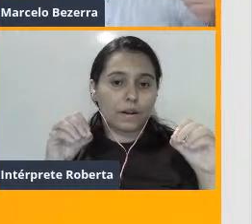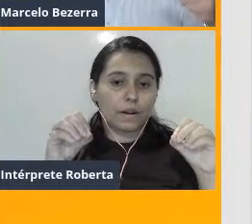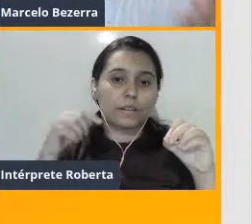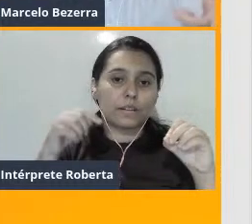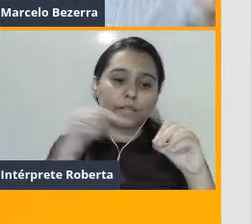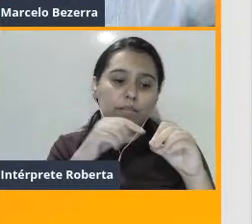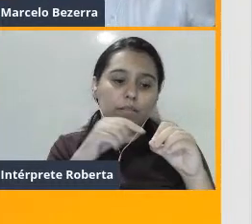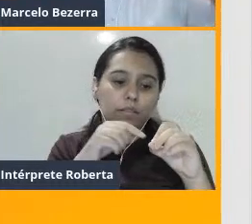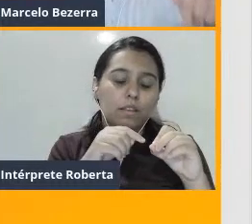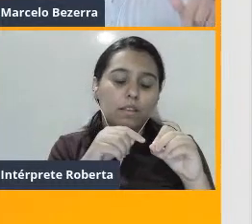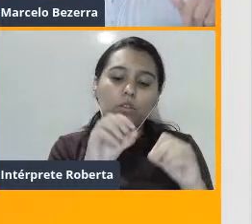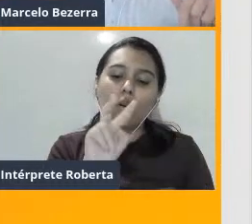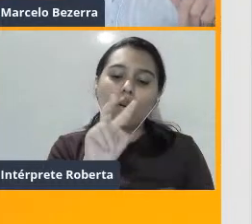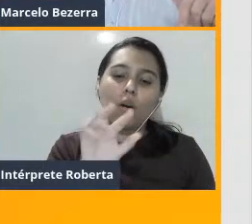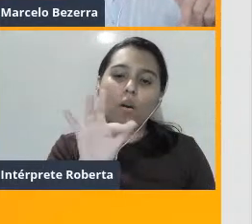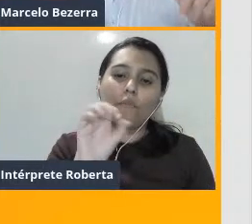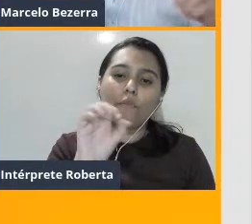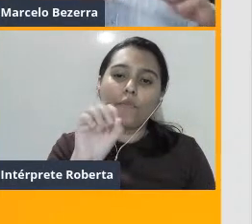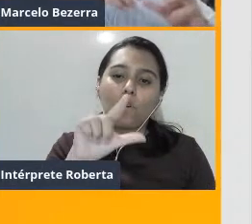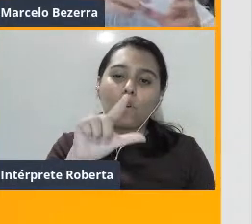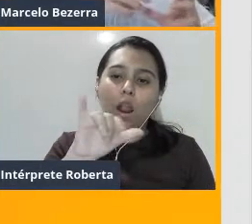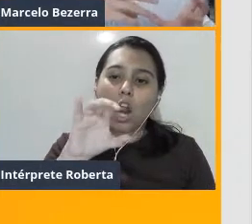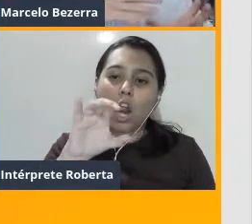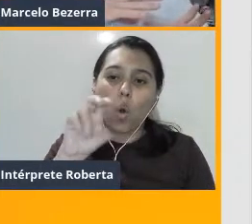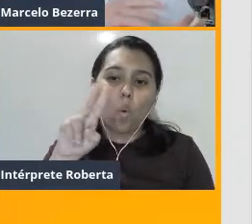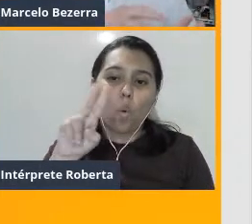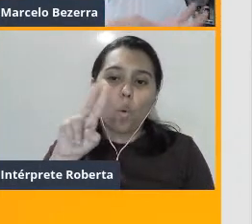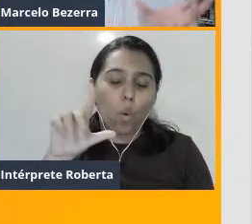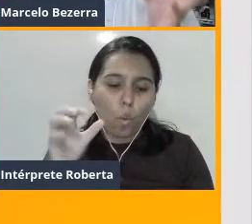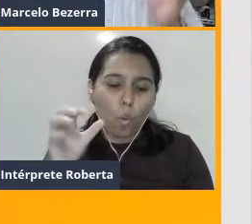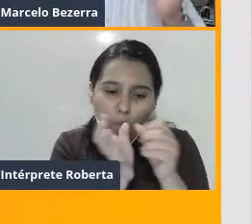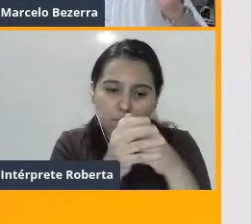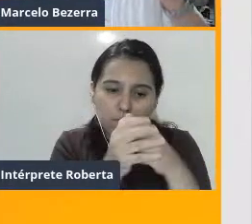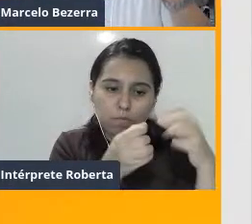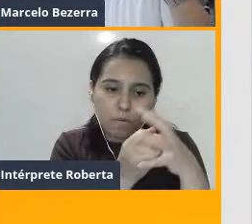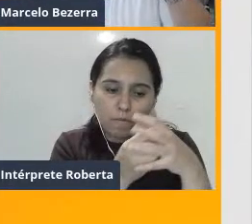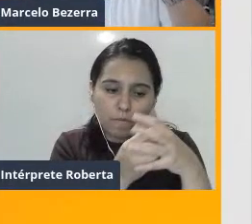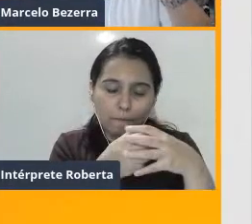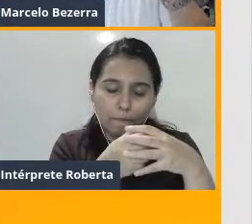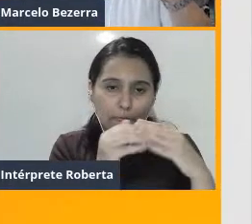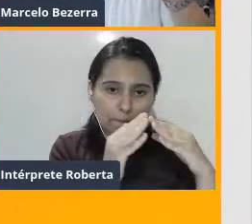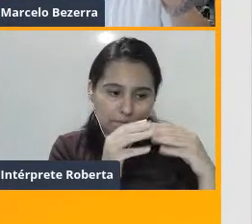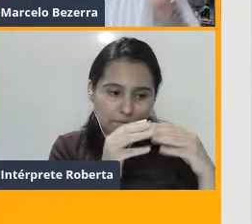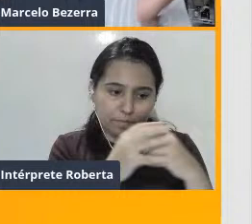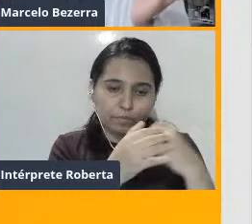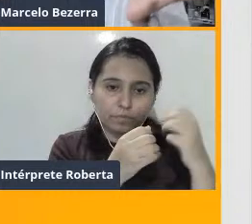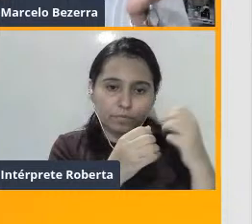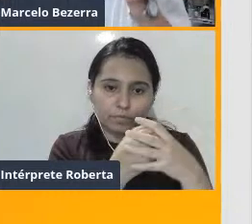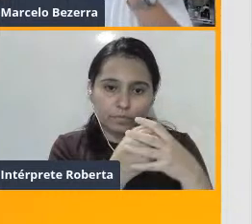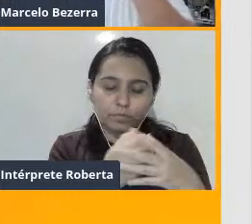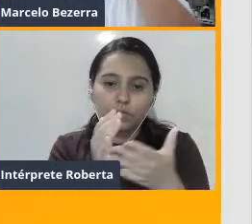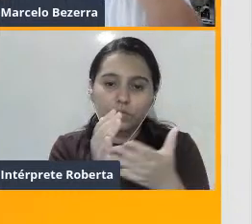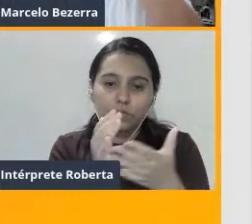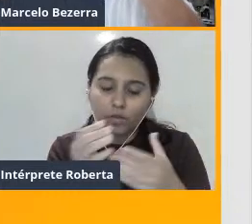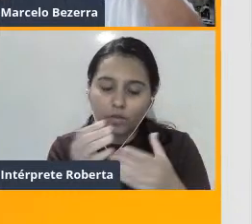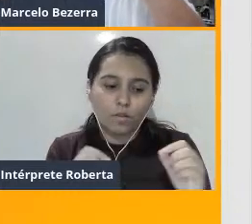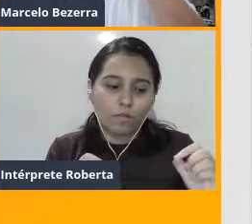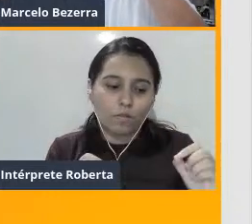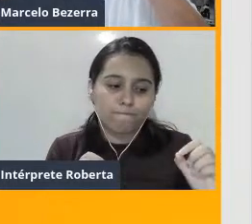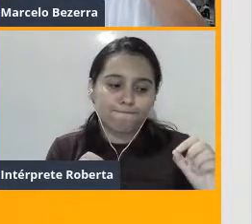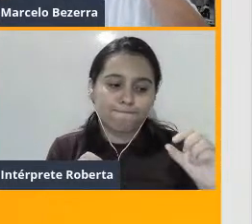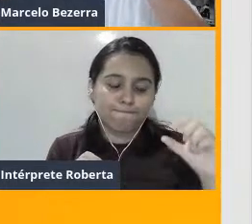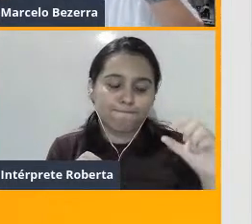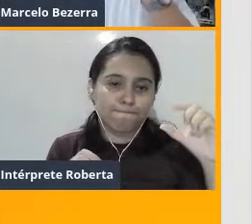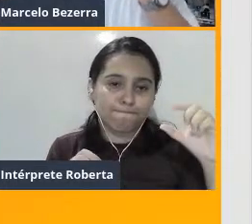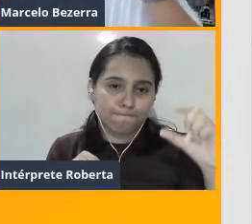folículos, as casinhas do ócito, grupos deles vão emergindo na tentativa de tentar